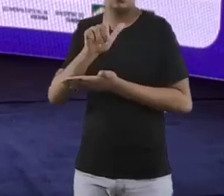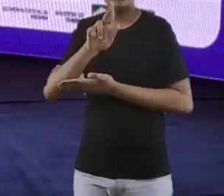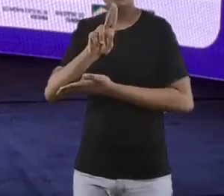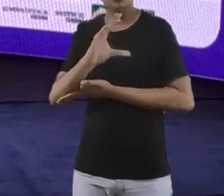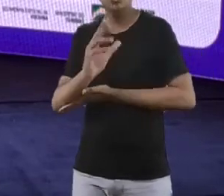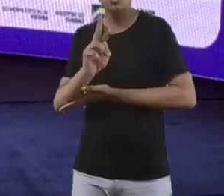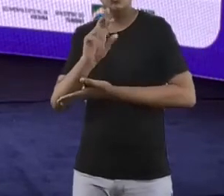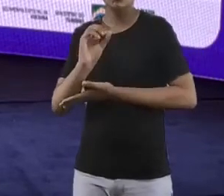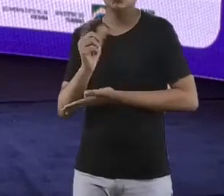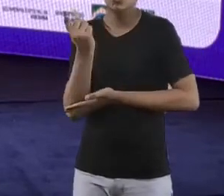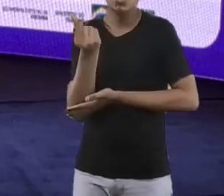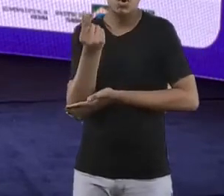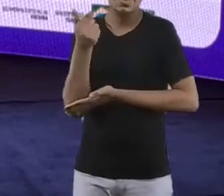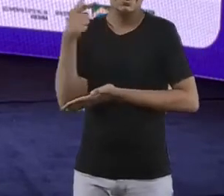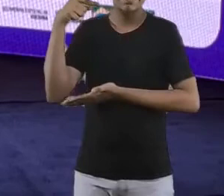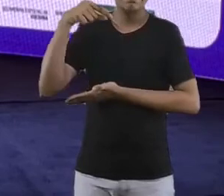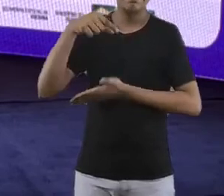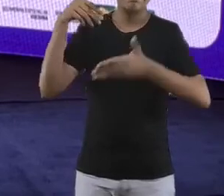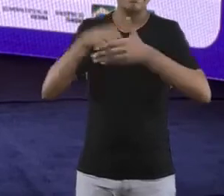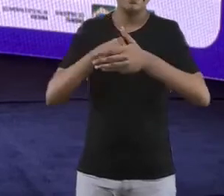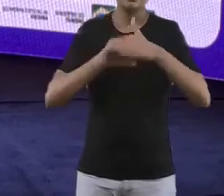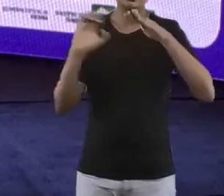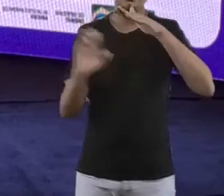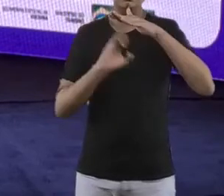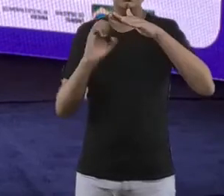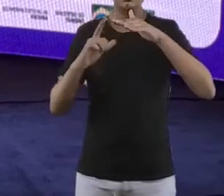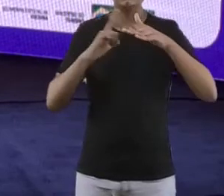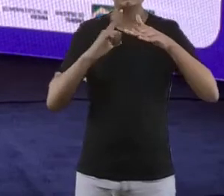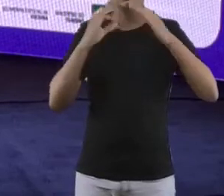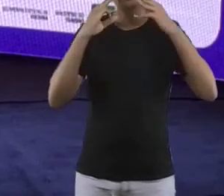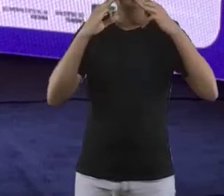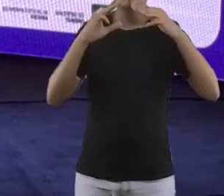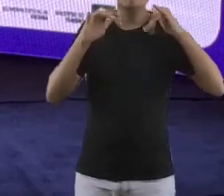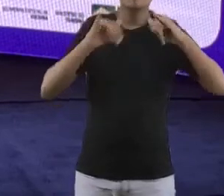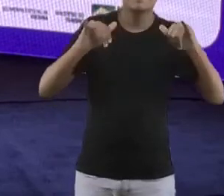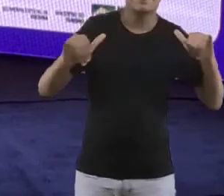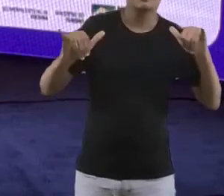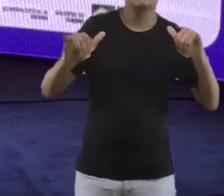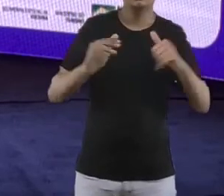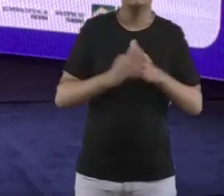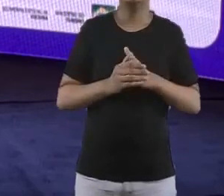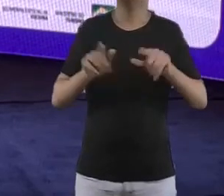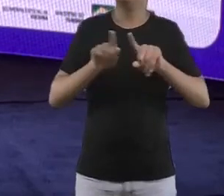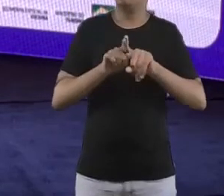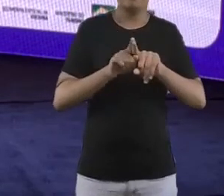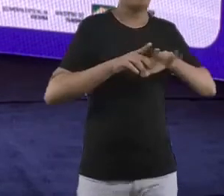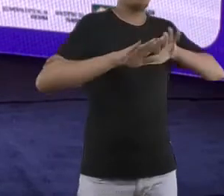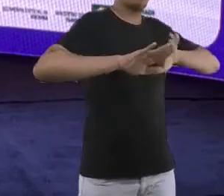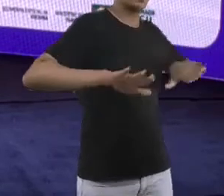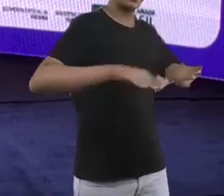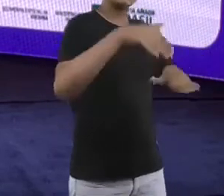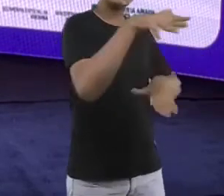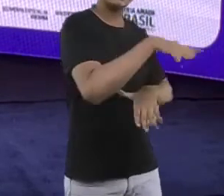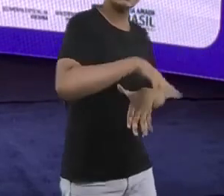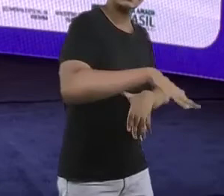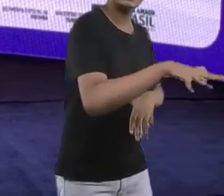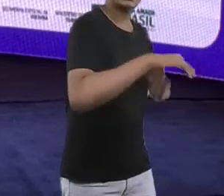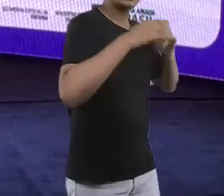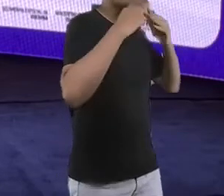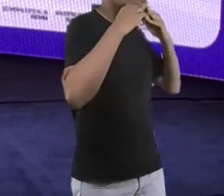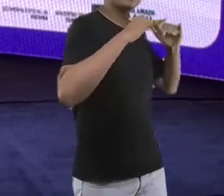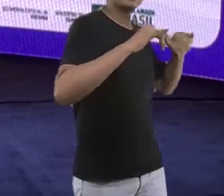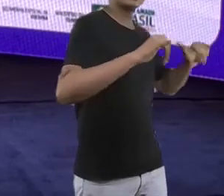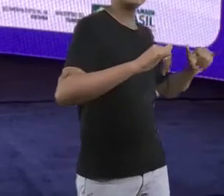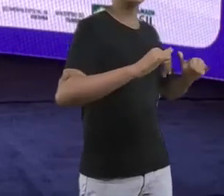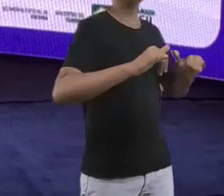que fala sobre marketing, mas a gente também tem uma área dentro da Ambev que fala sobre marketing institucional de uma maneira geral, que vai levar